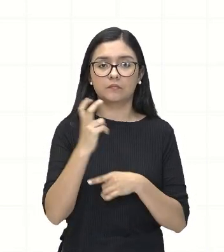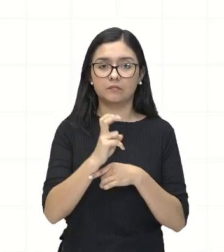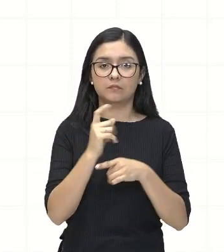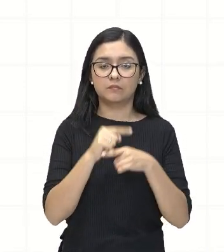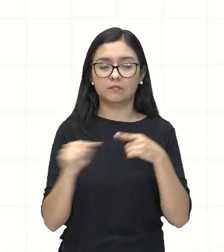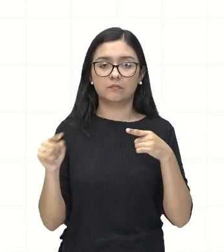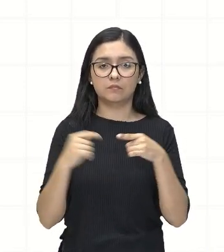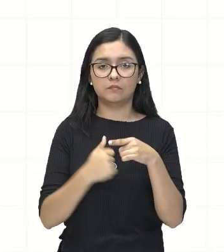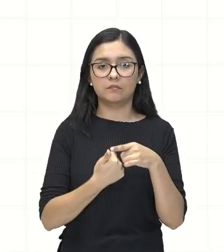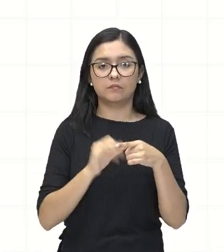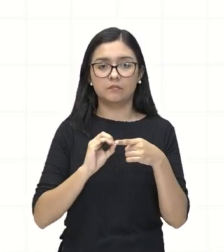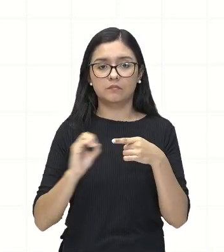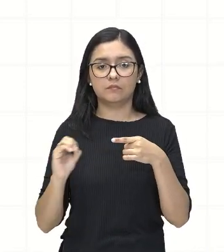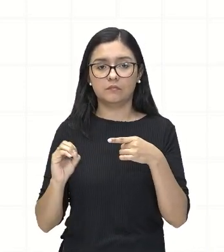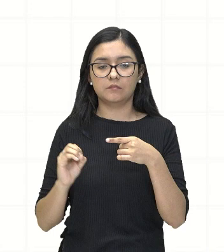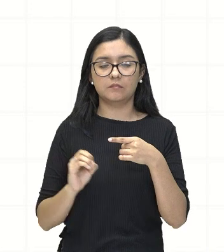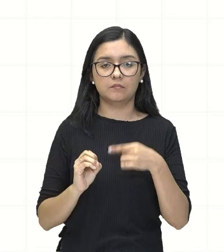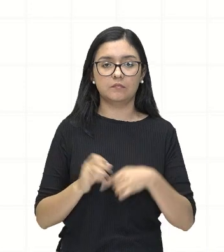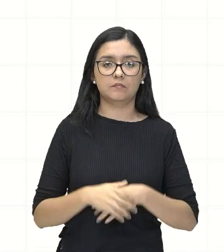tá?